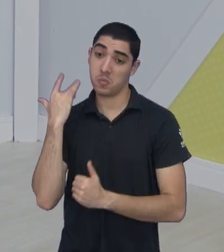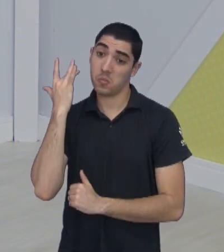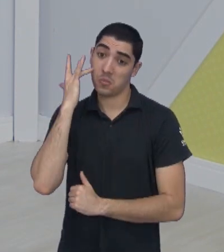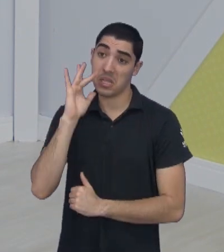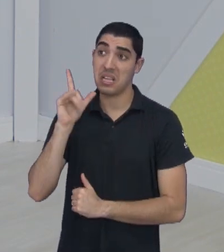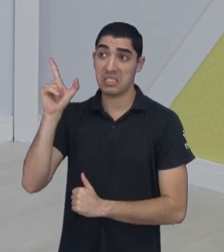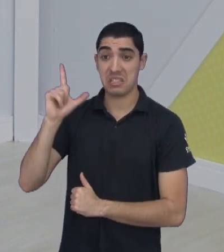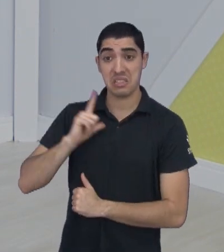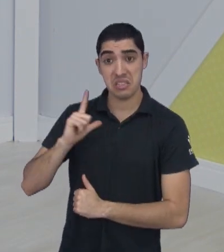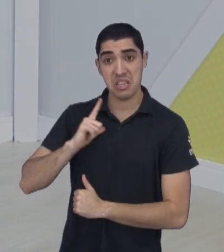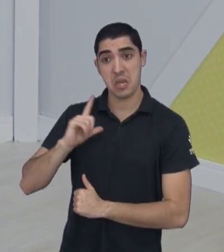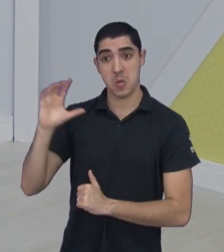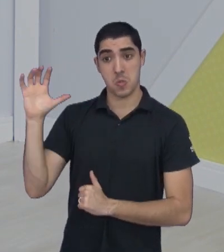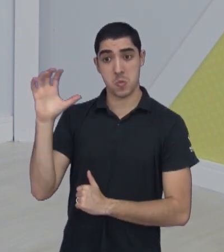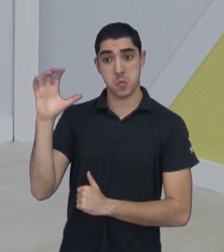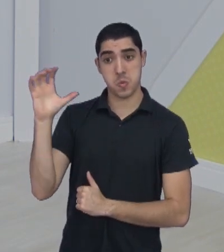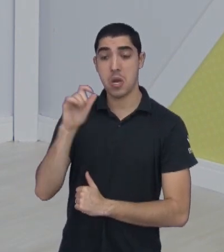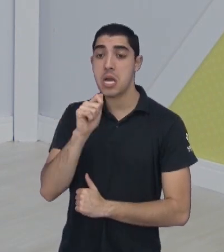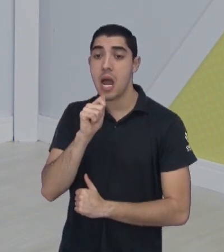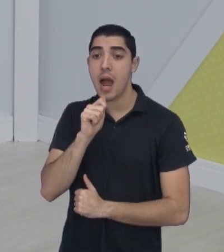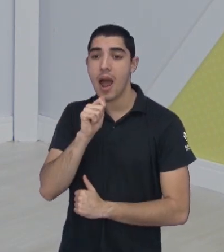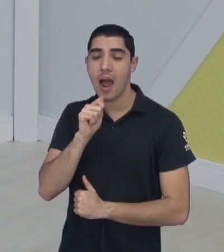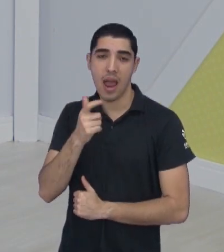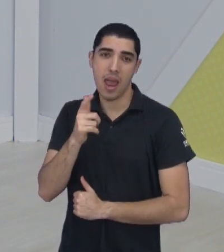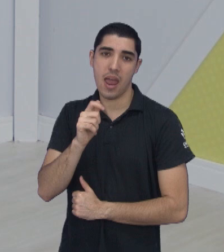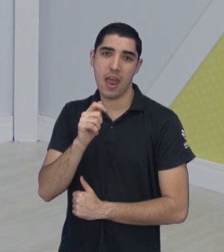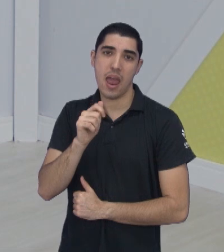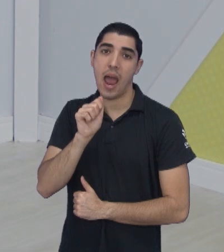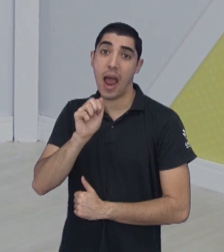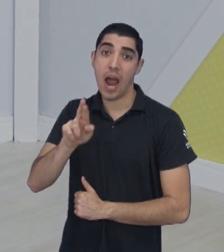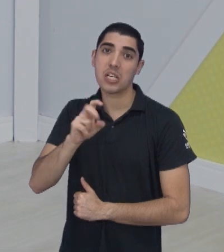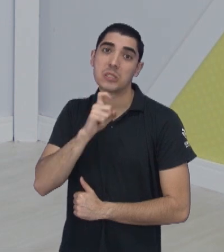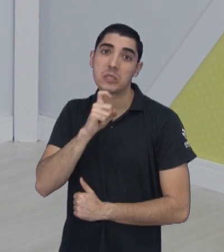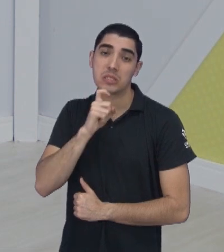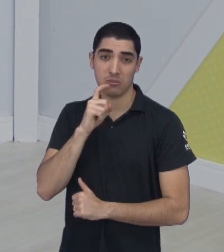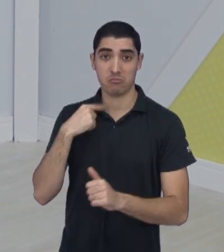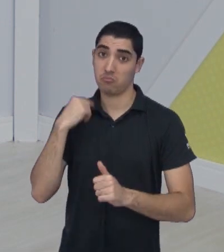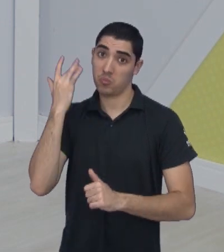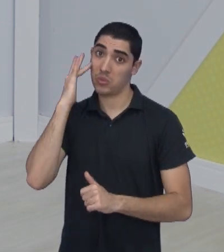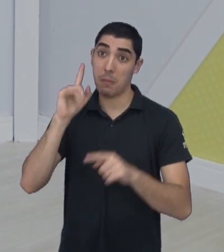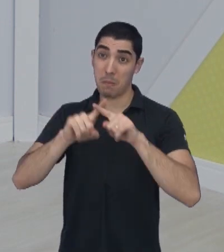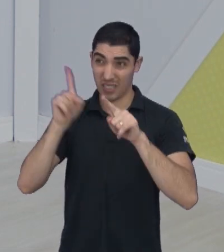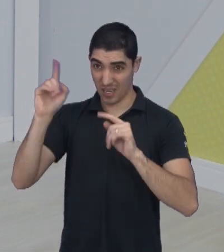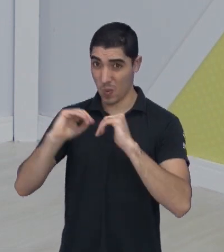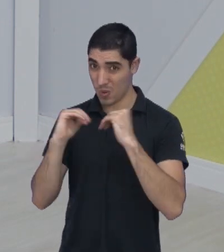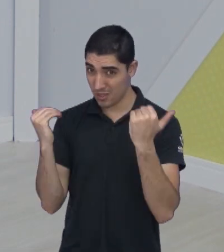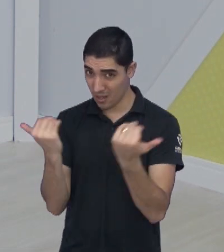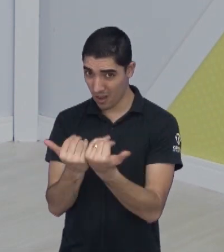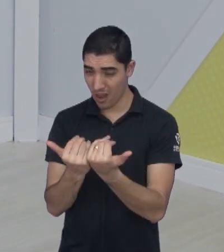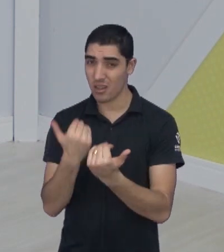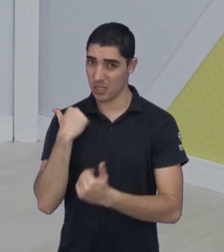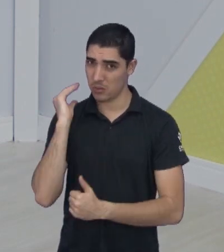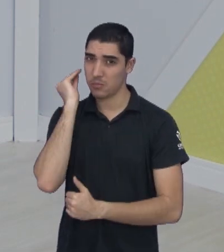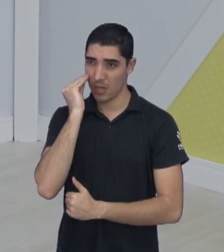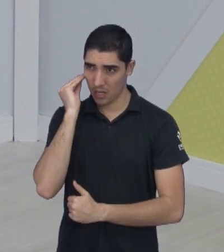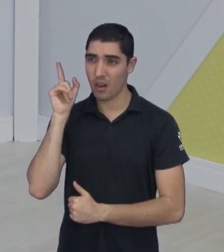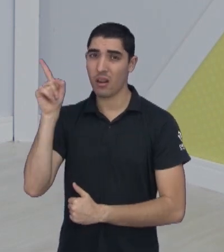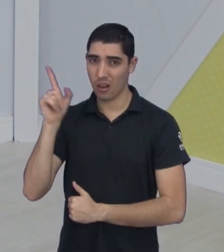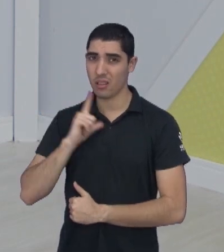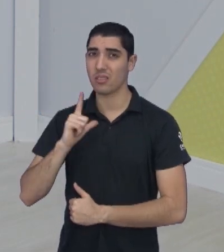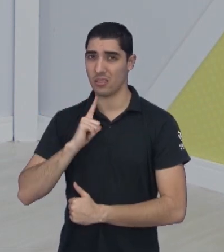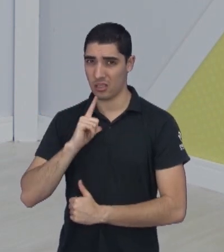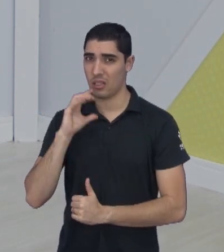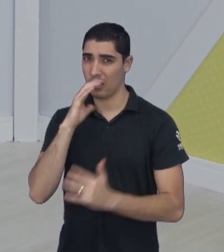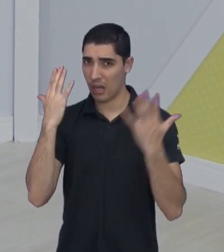ginásio está com refrigeração, acredito que não, porque lá também é muito quente o ginásio Pedrocão. meninas, tiver... Apesar que deu uma esfriada geral